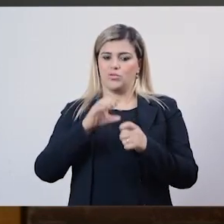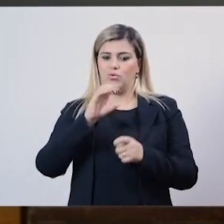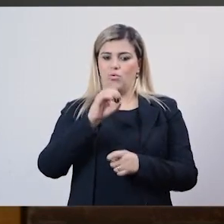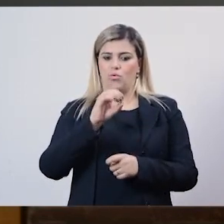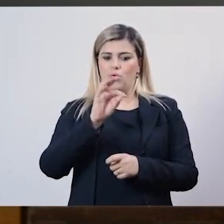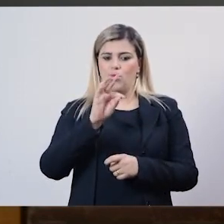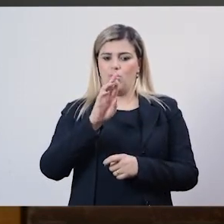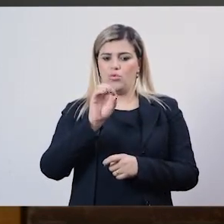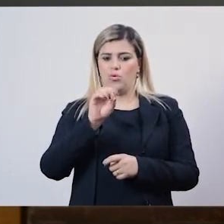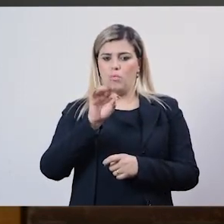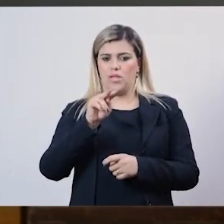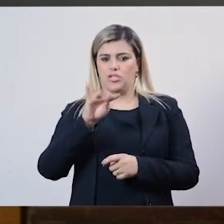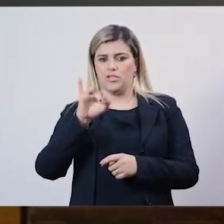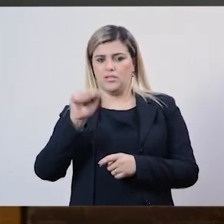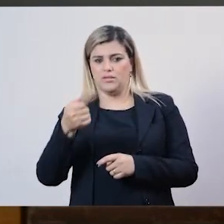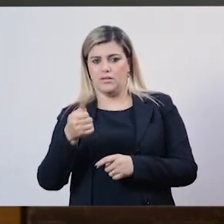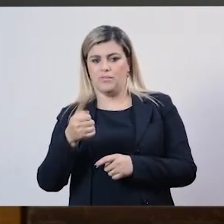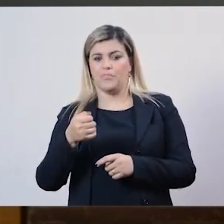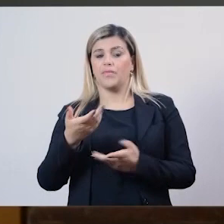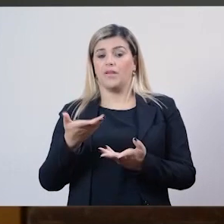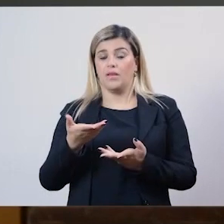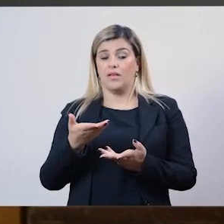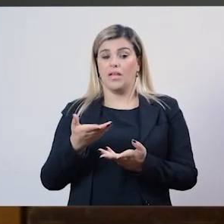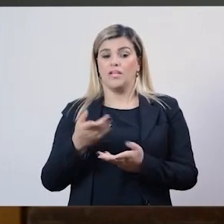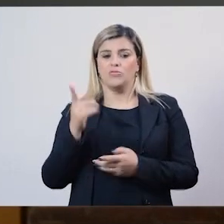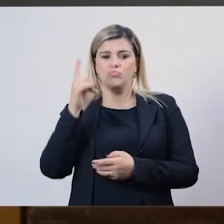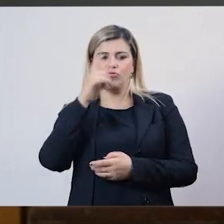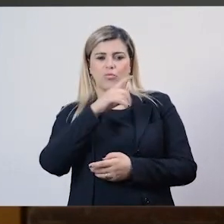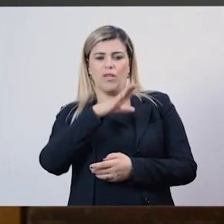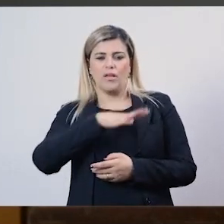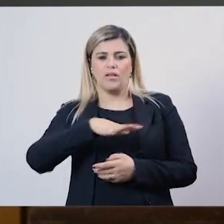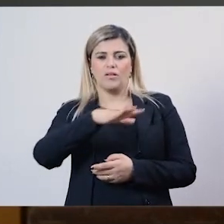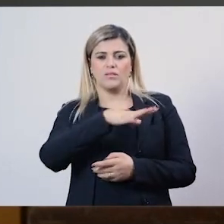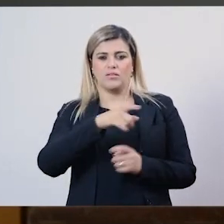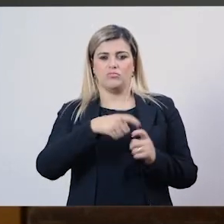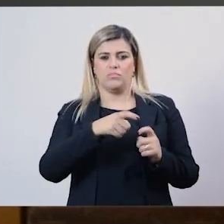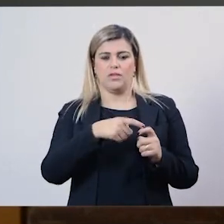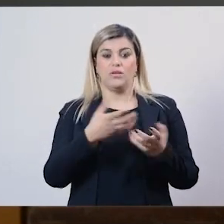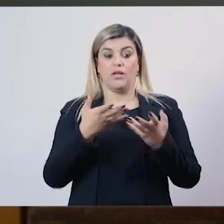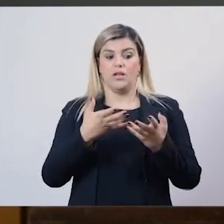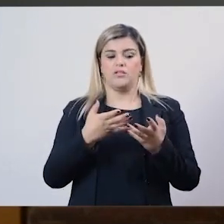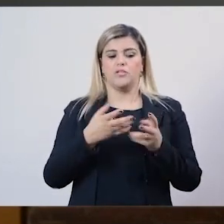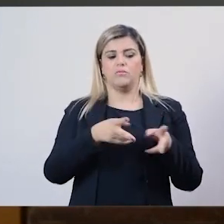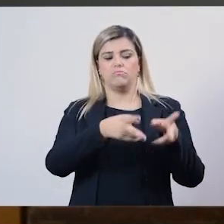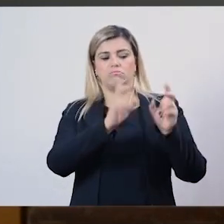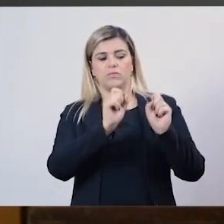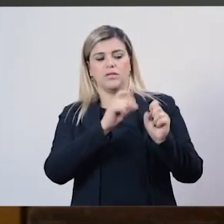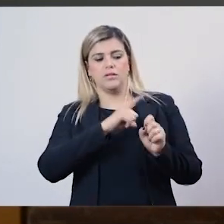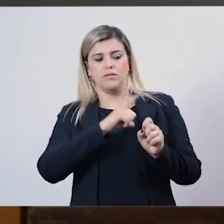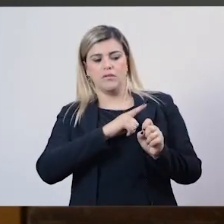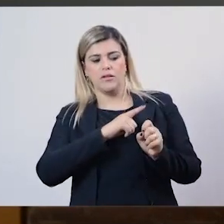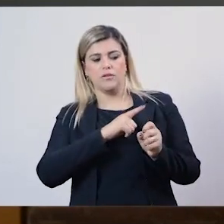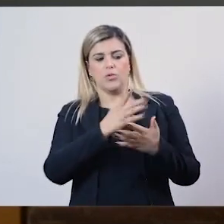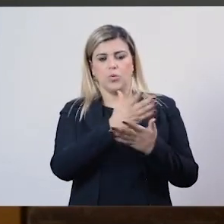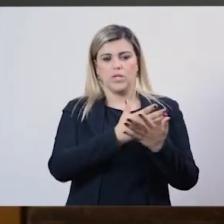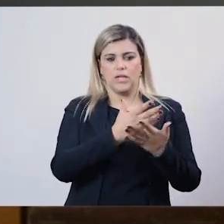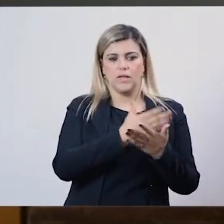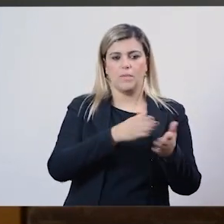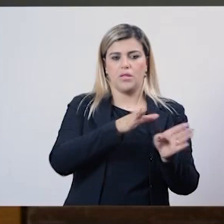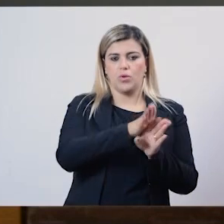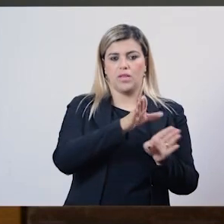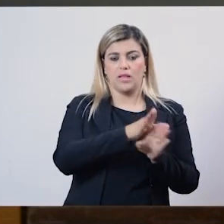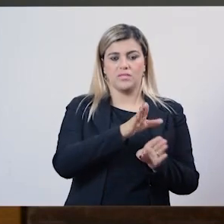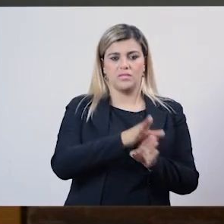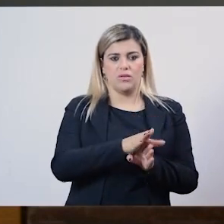reumatologistas e neurologistas. Porque eles é que queriam fazer o diagnóstico, fazer a recomendação e dar a